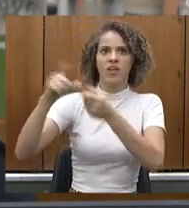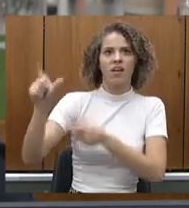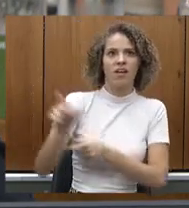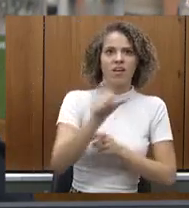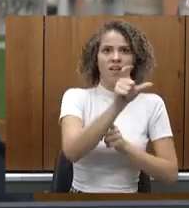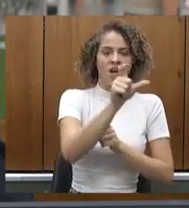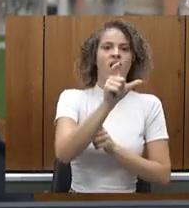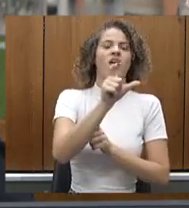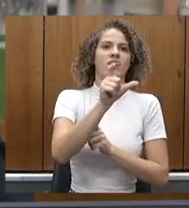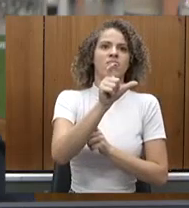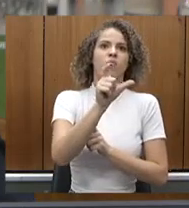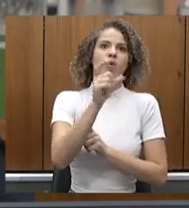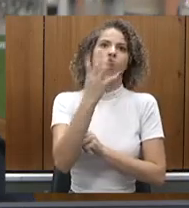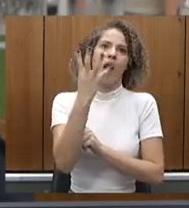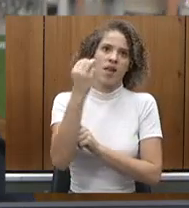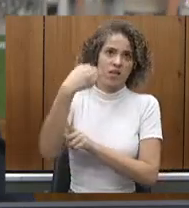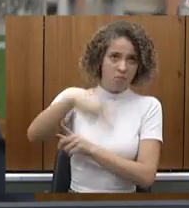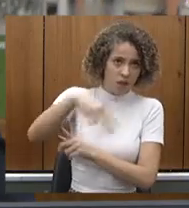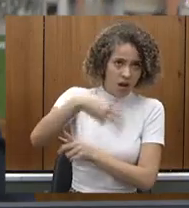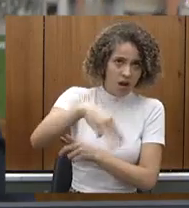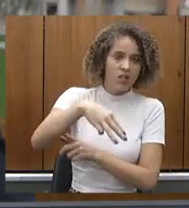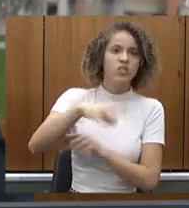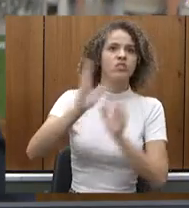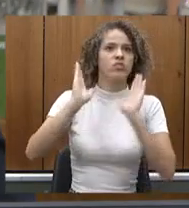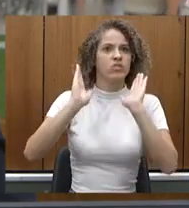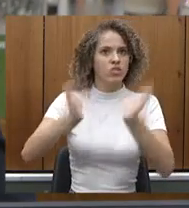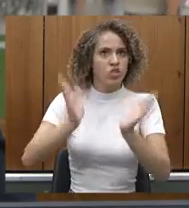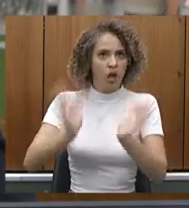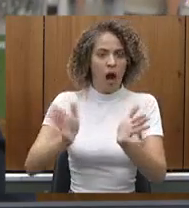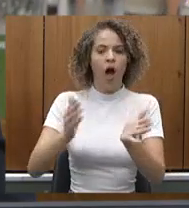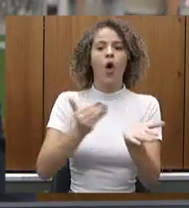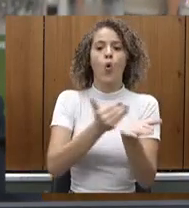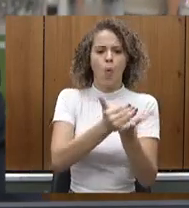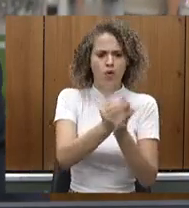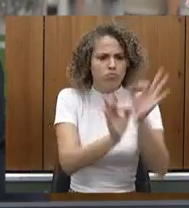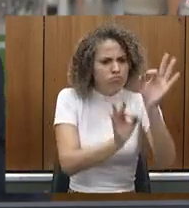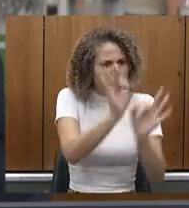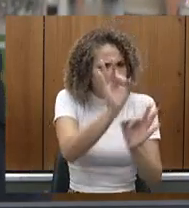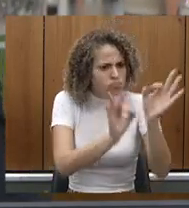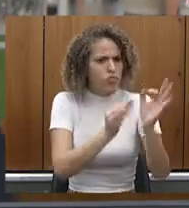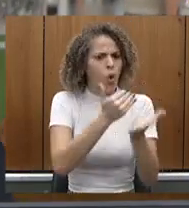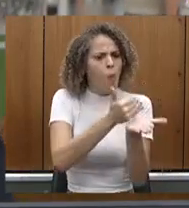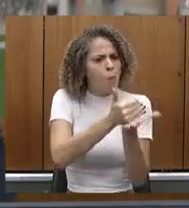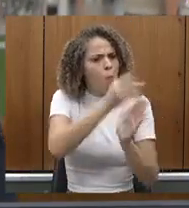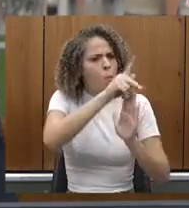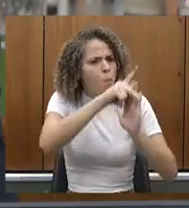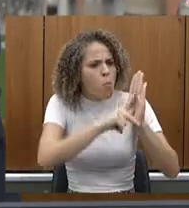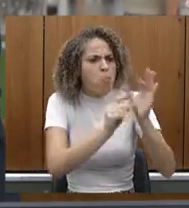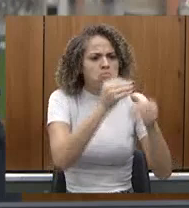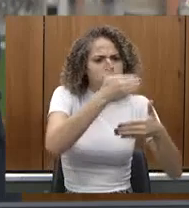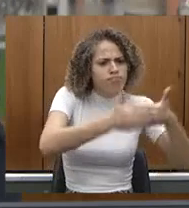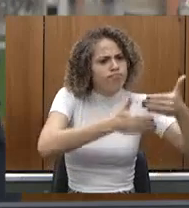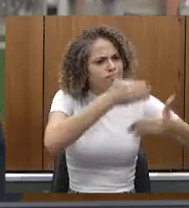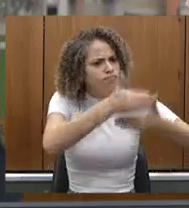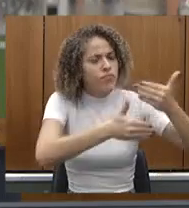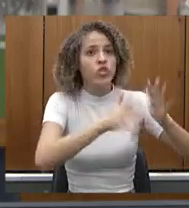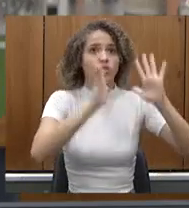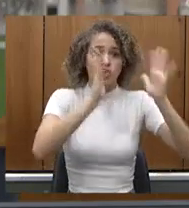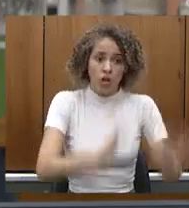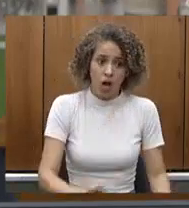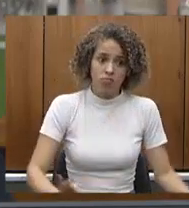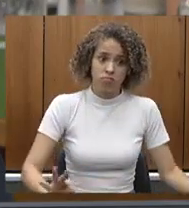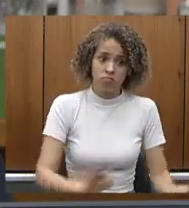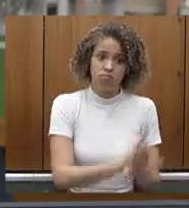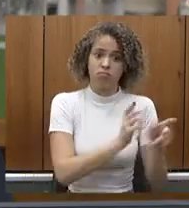obra. Então, o município já estava, já está providenciando todo esse processo para que, assim que tiver o projeto pronto,